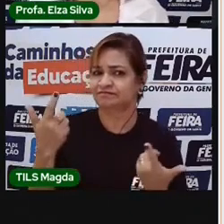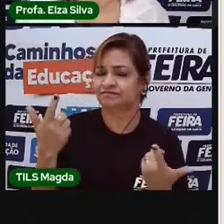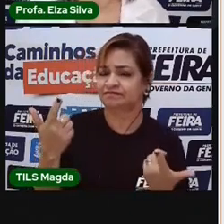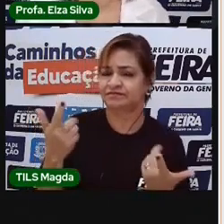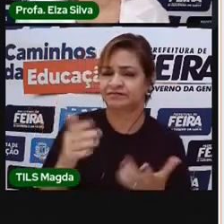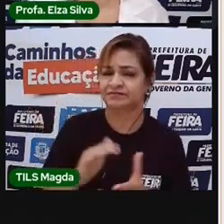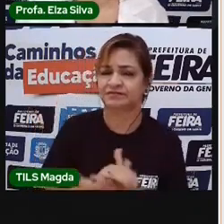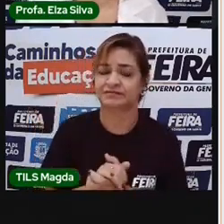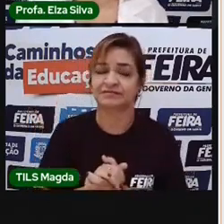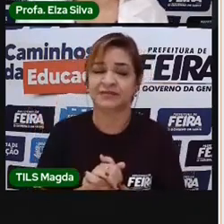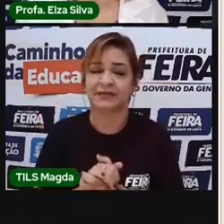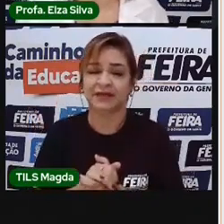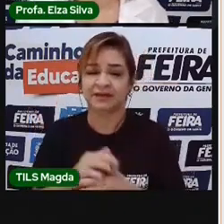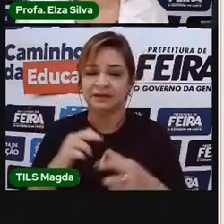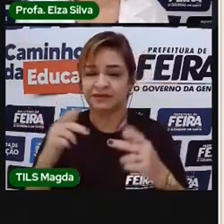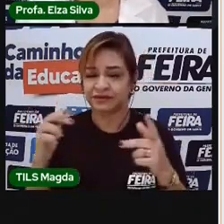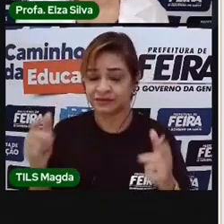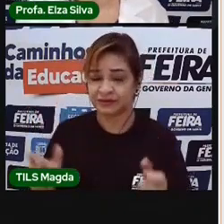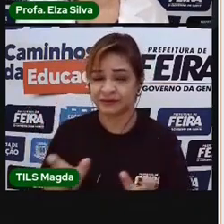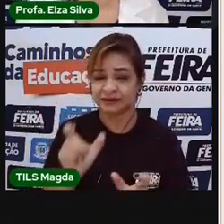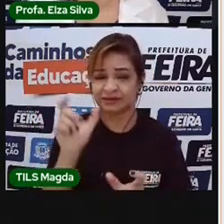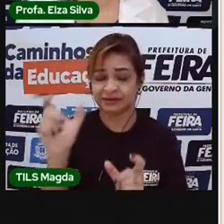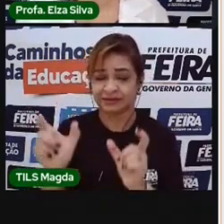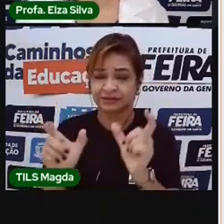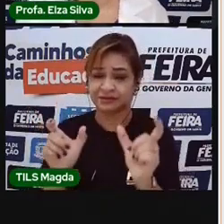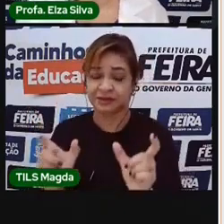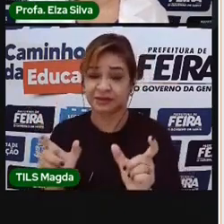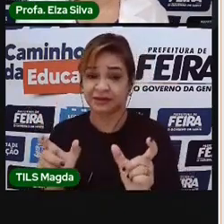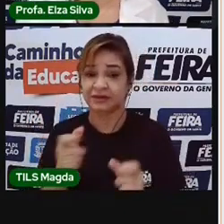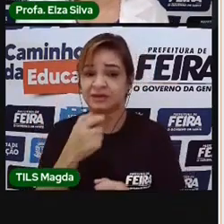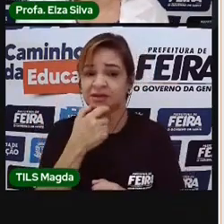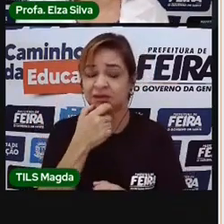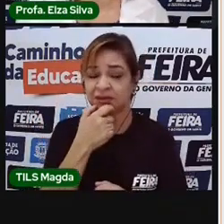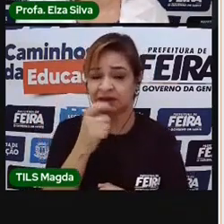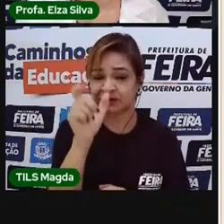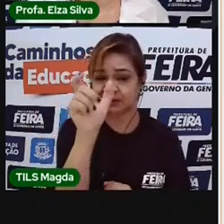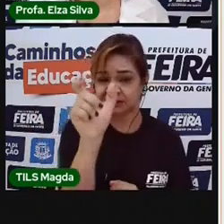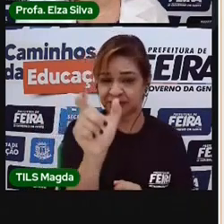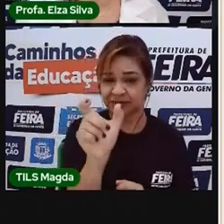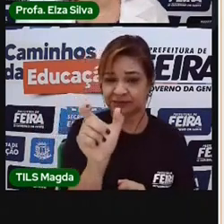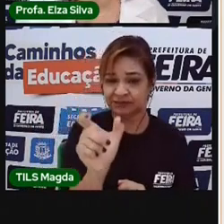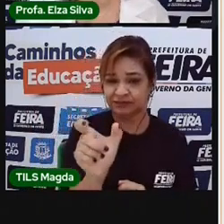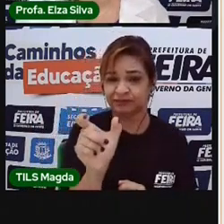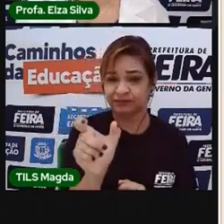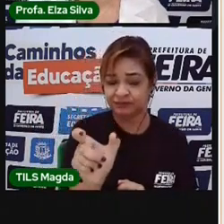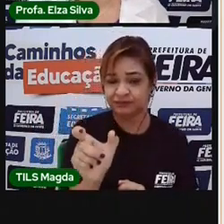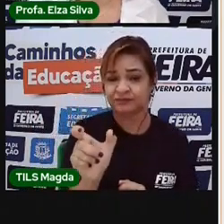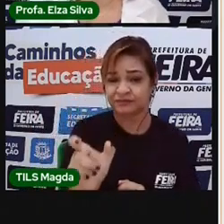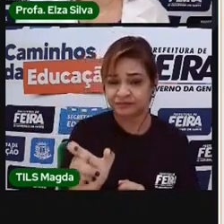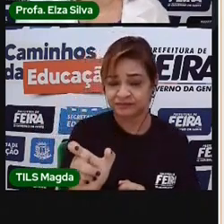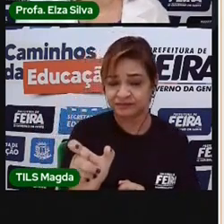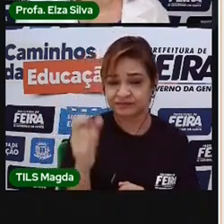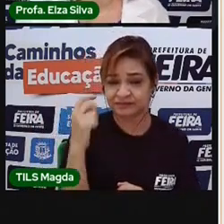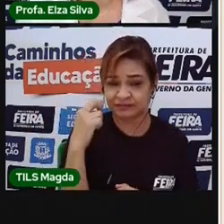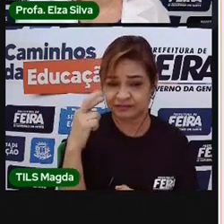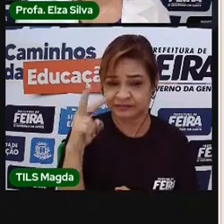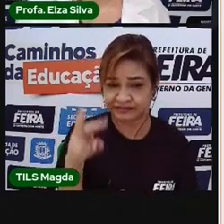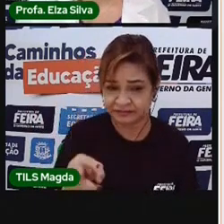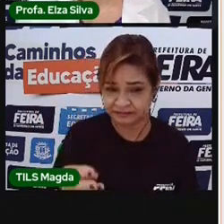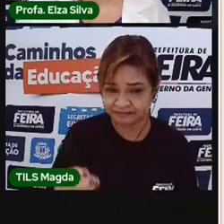Check-in, Feedback, Manager, Marketing, Know-how, Meeting.